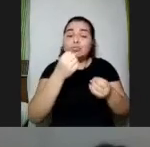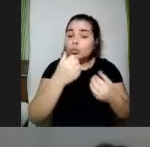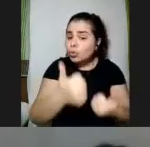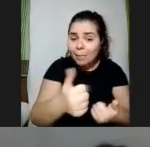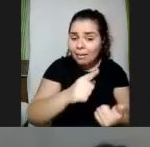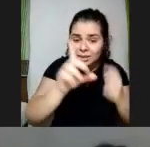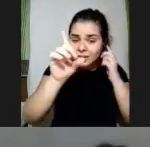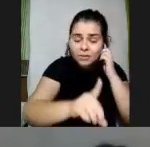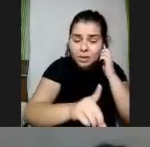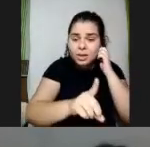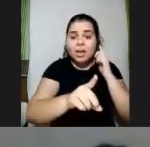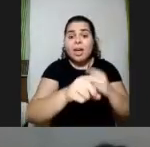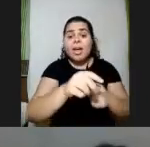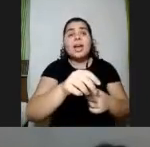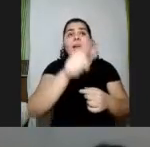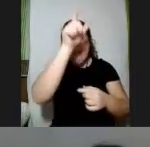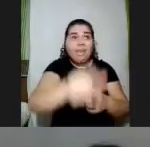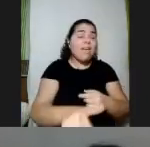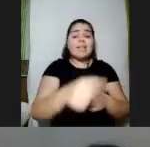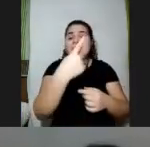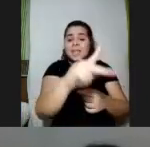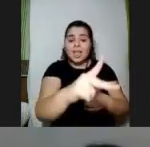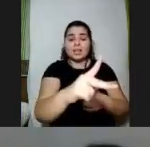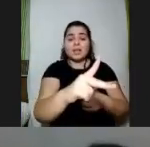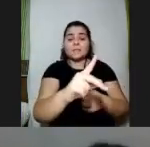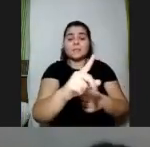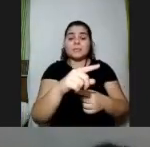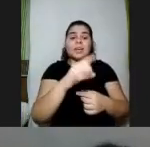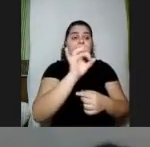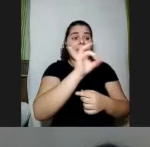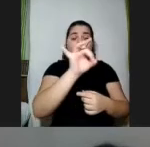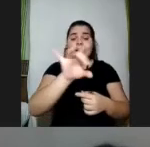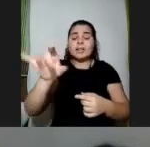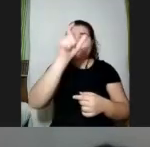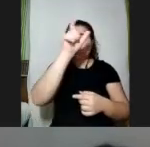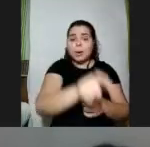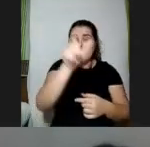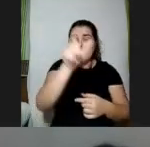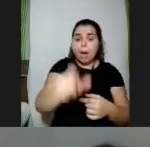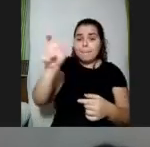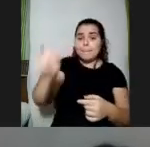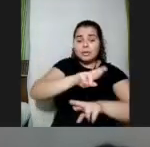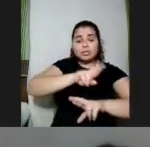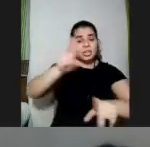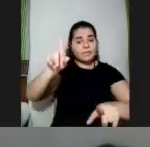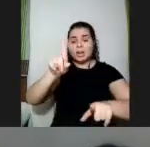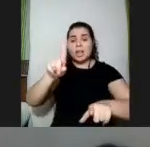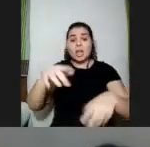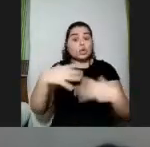deficiência ela é como ela é e cada um de nós é como é a gente está aceitando não aceitando